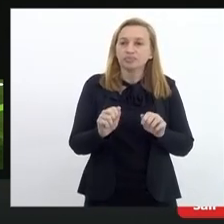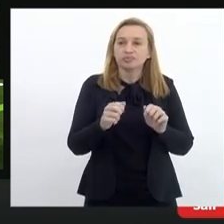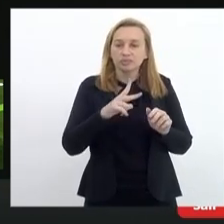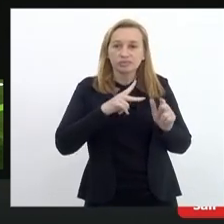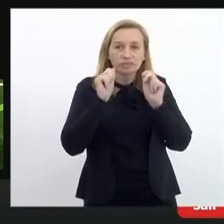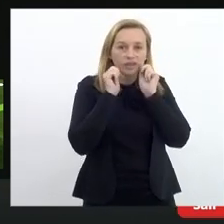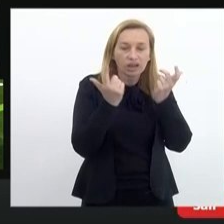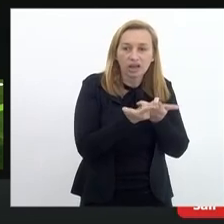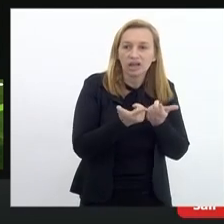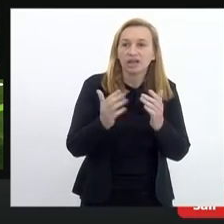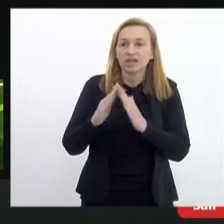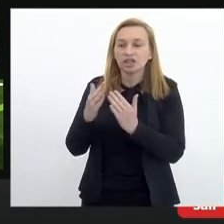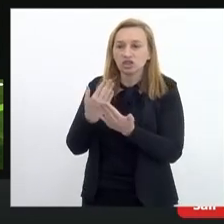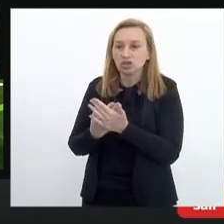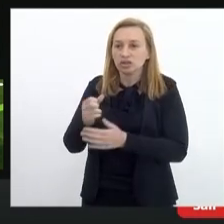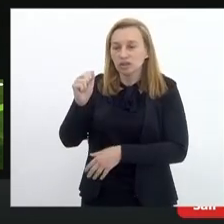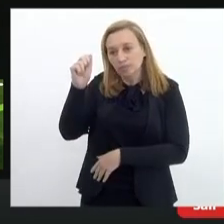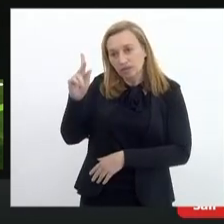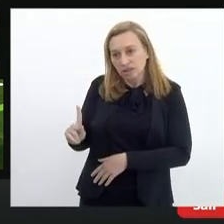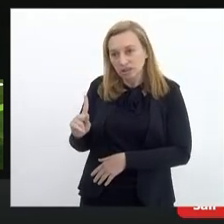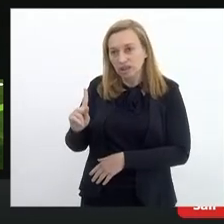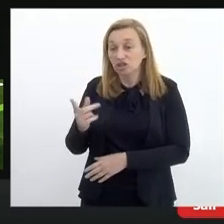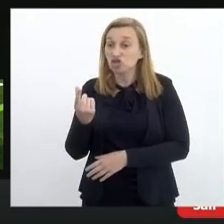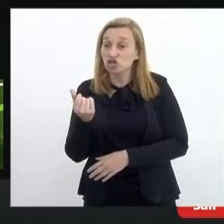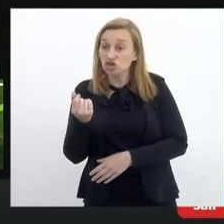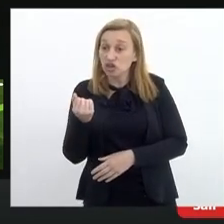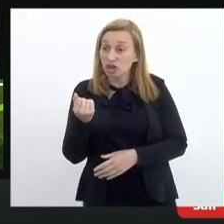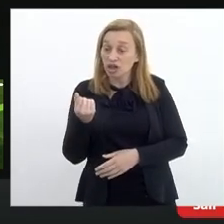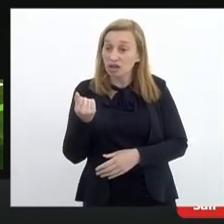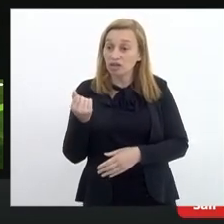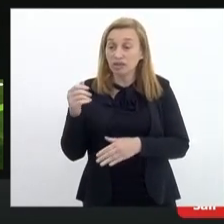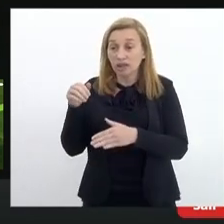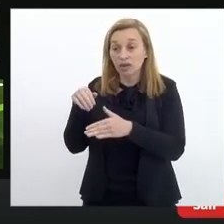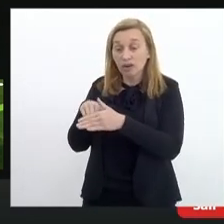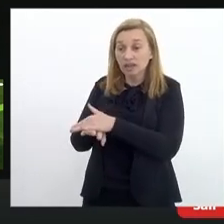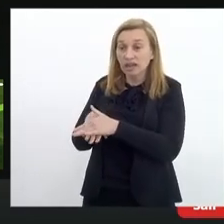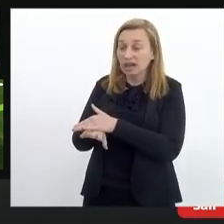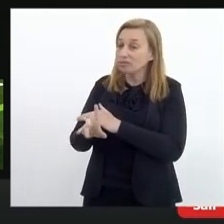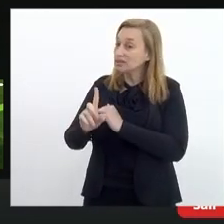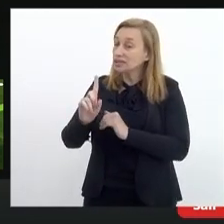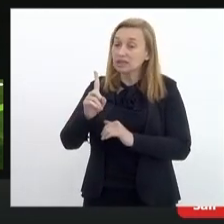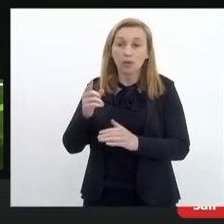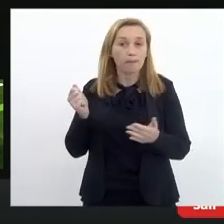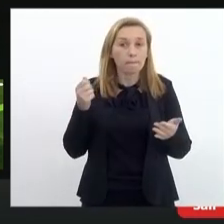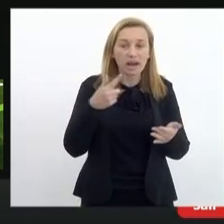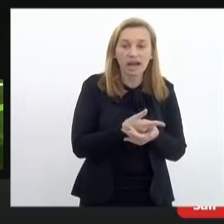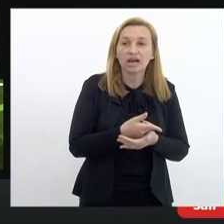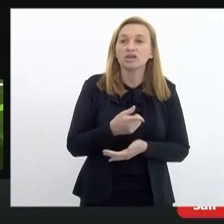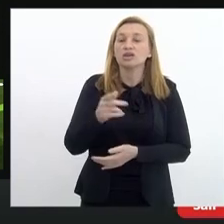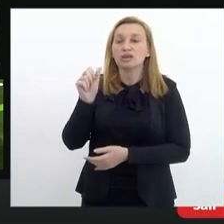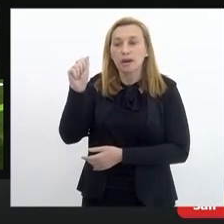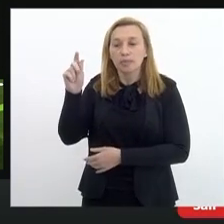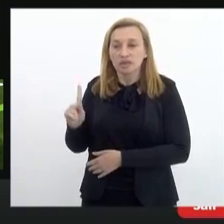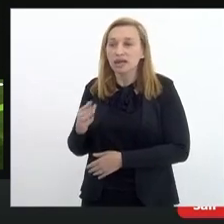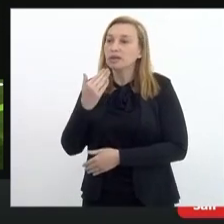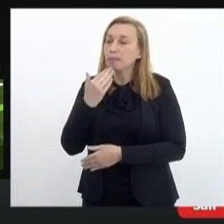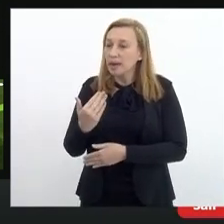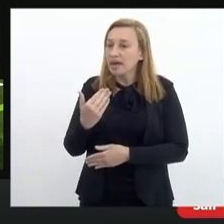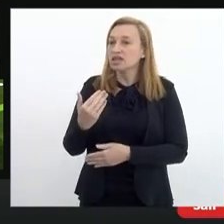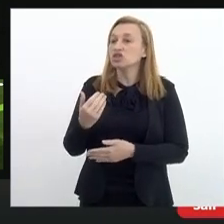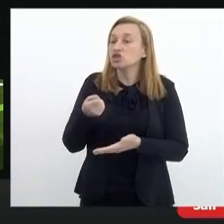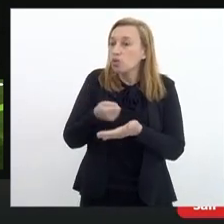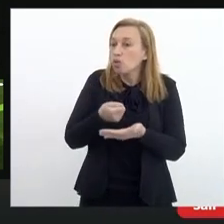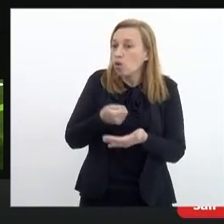aposentados que o dinheiro já está na conta até hoje não foi pago então os aposentados pedem que olhem olhem por eles o dinheiro que